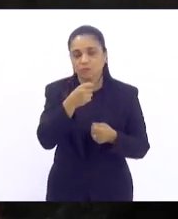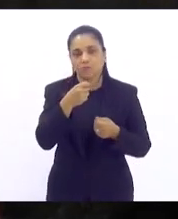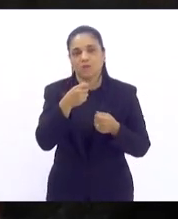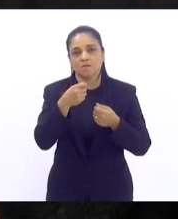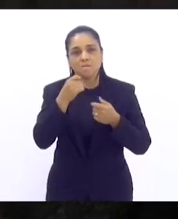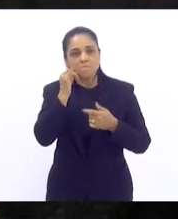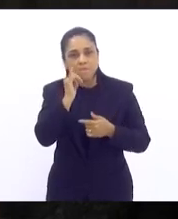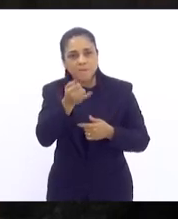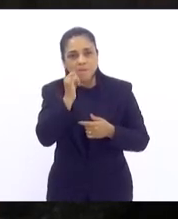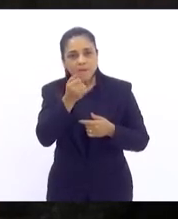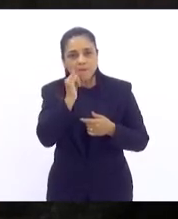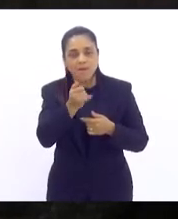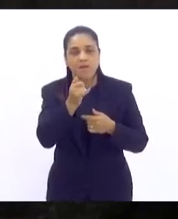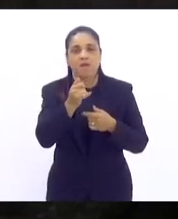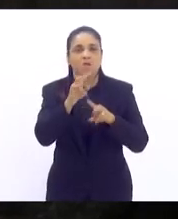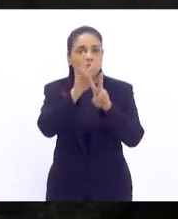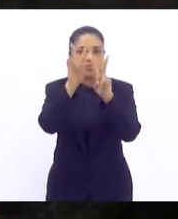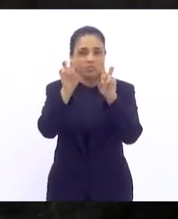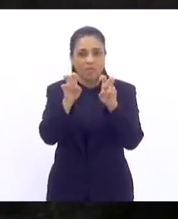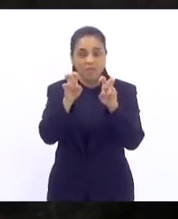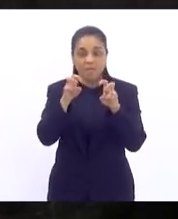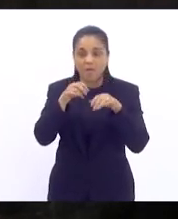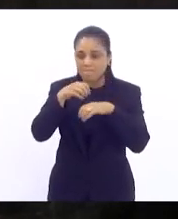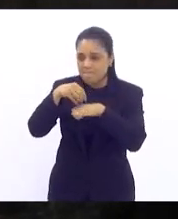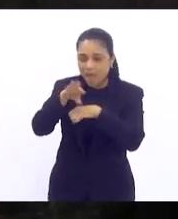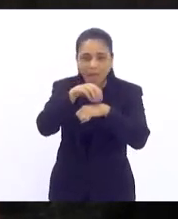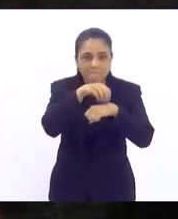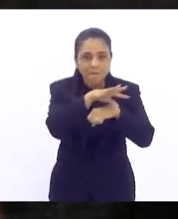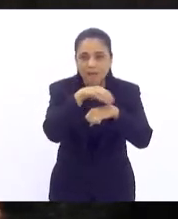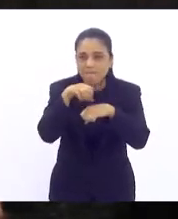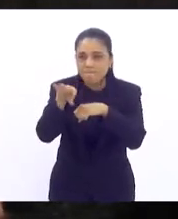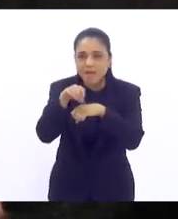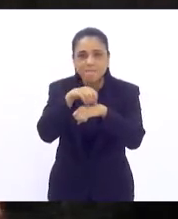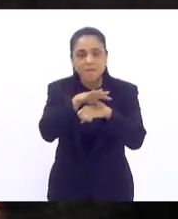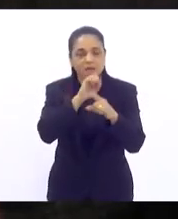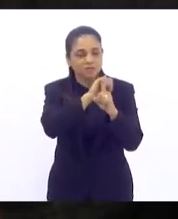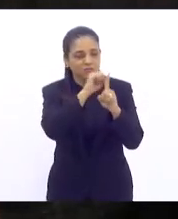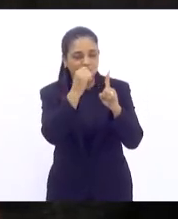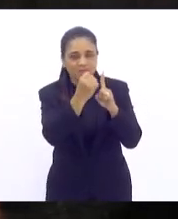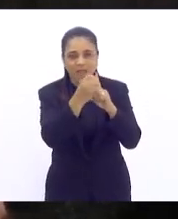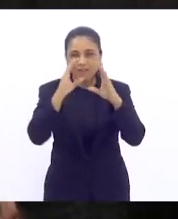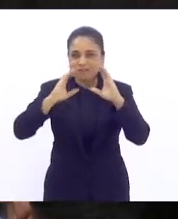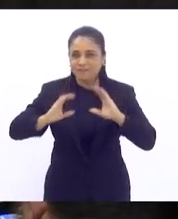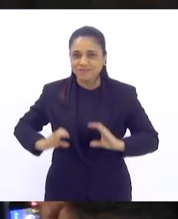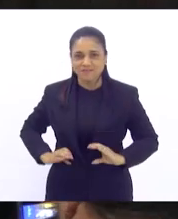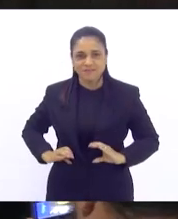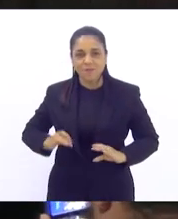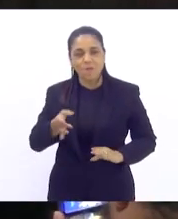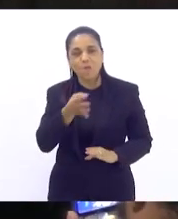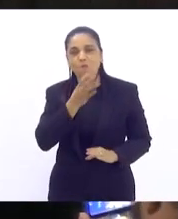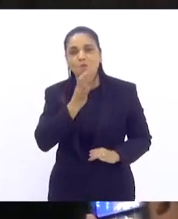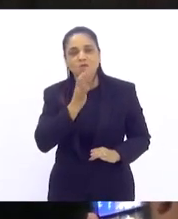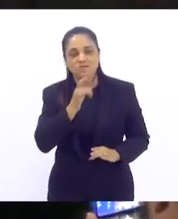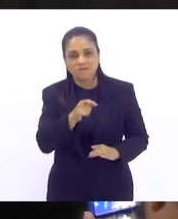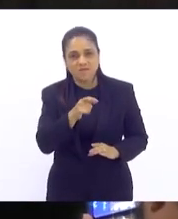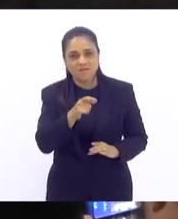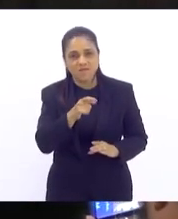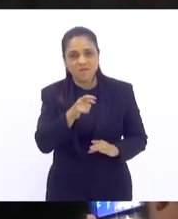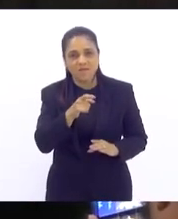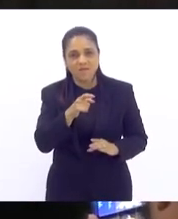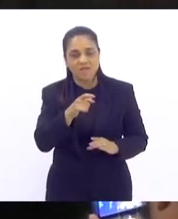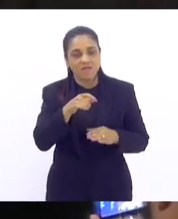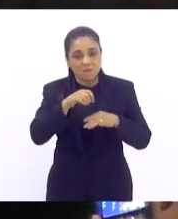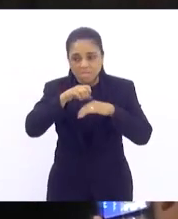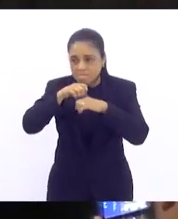fatos ele leva os fatos ao conhecimento da sociedade dos cidadãos ele projeta a